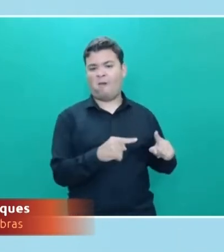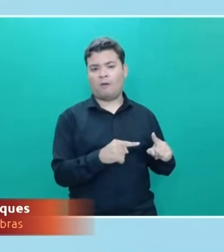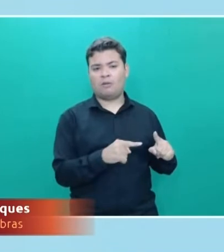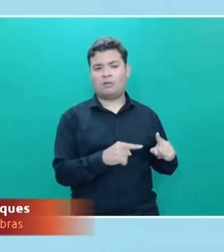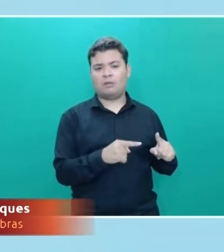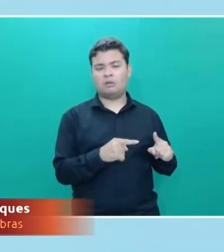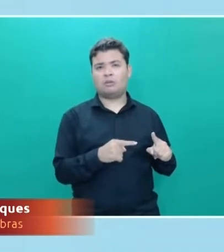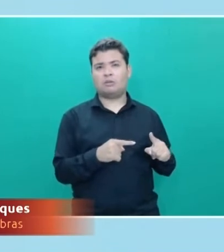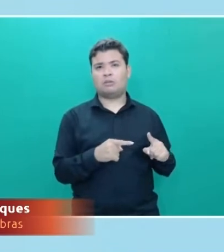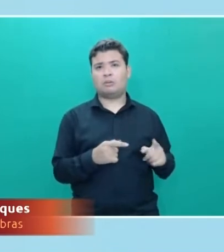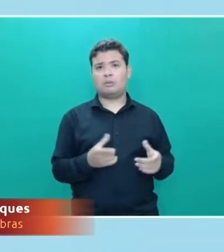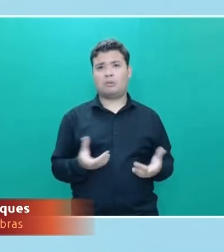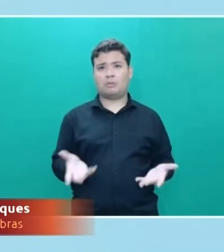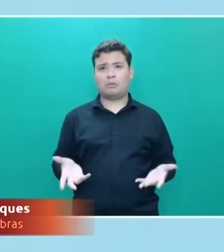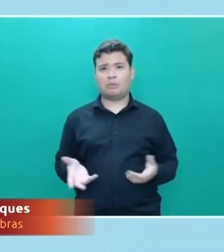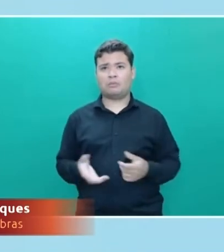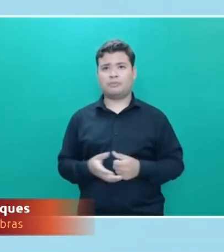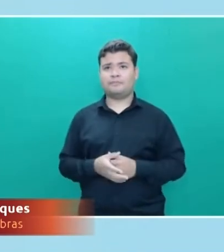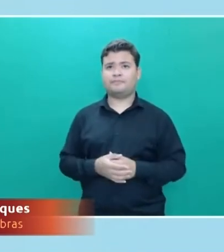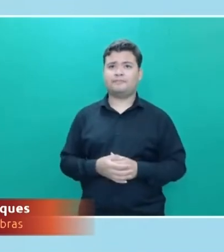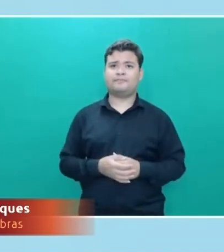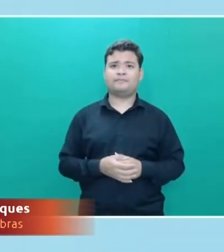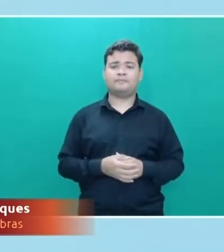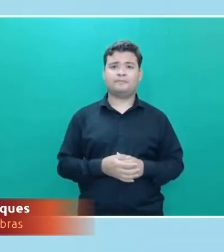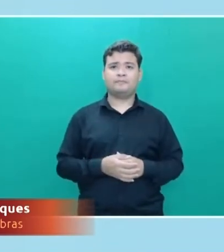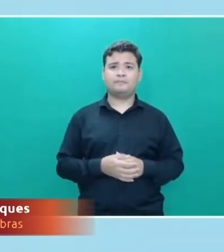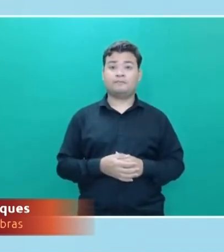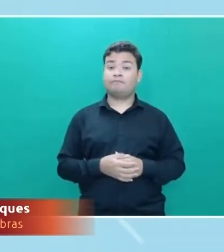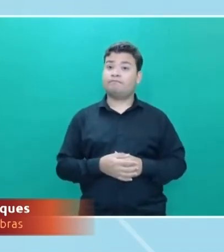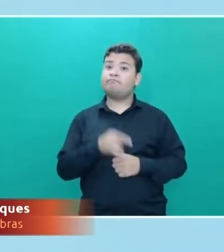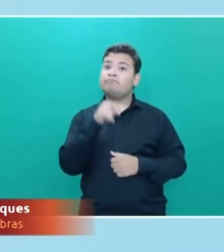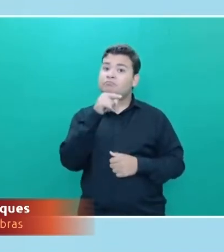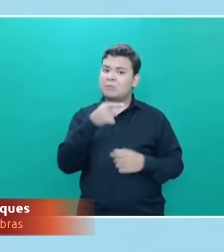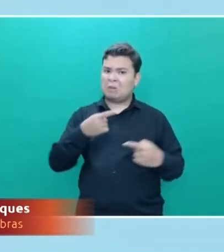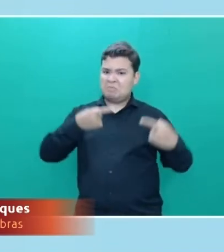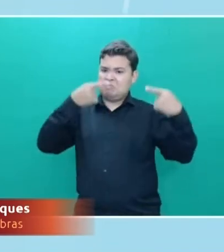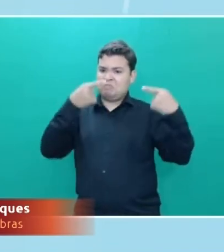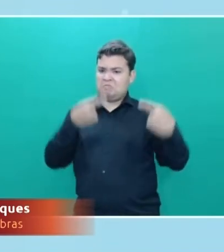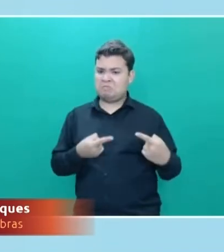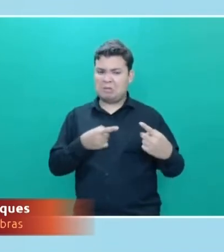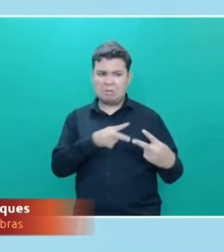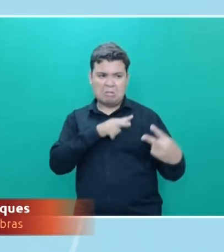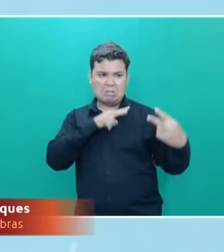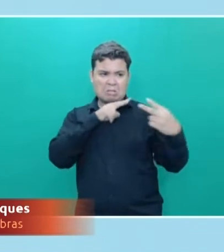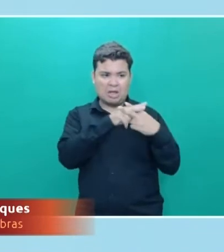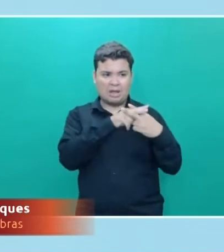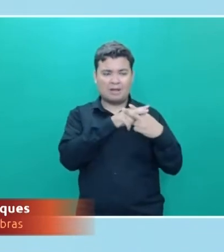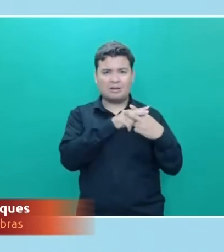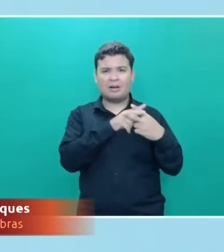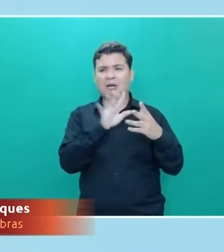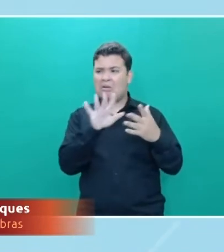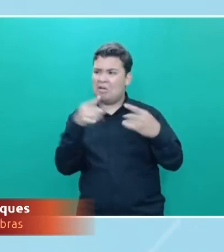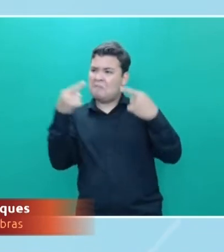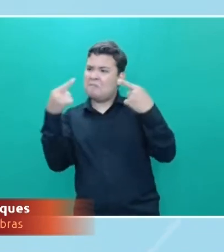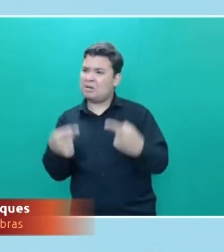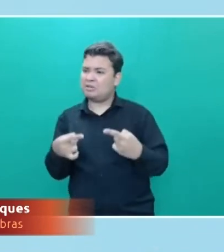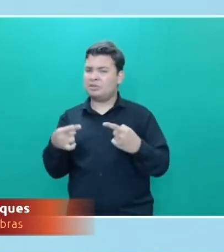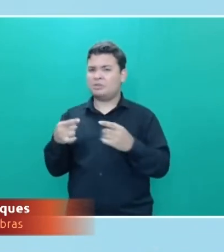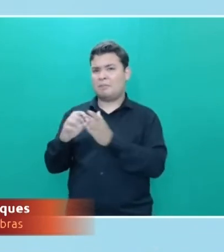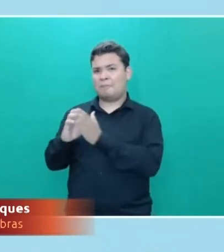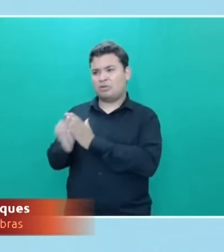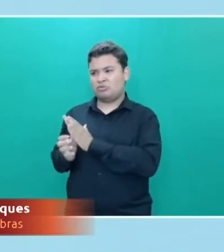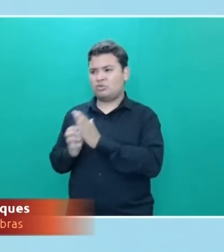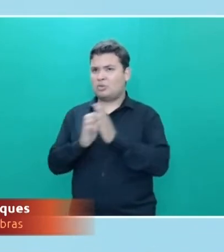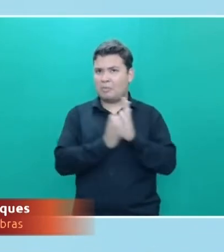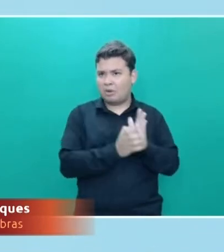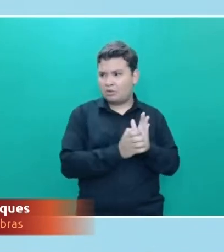a disputa. E essa disputa não é só o partido A ou o B, o candidato A ou o candidato